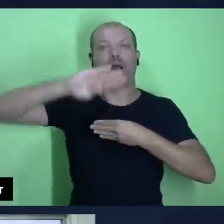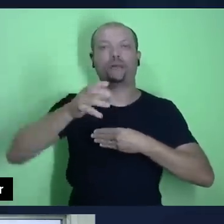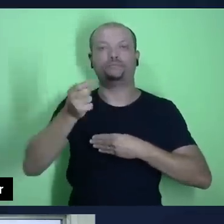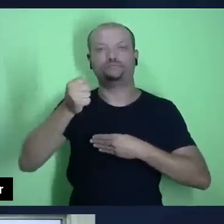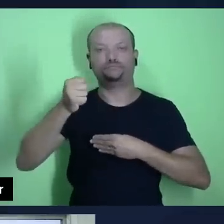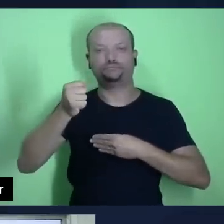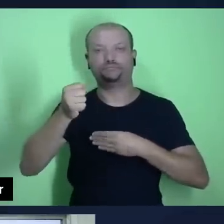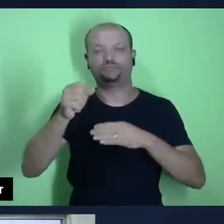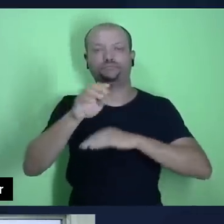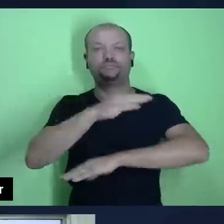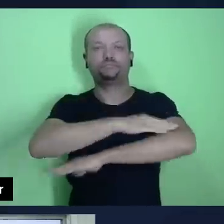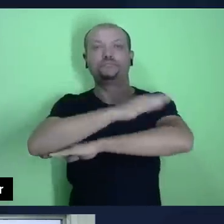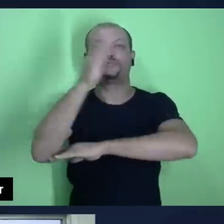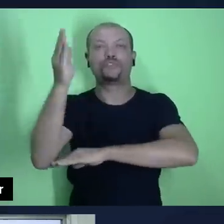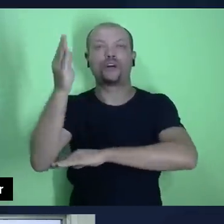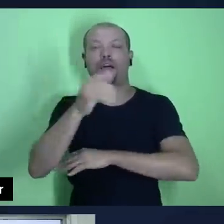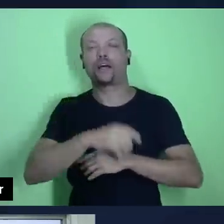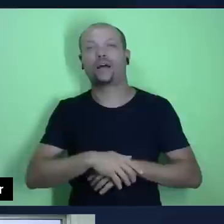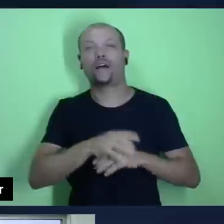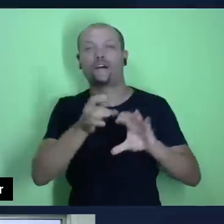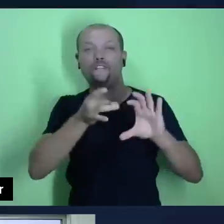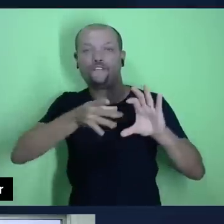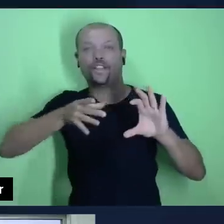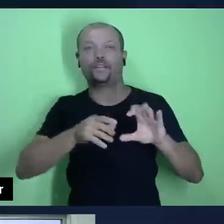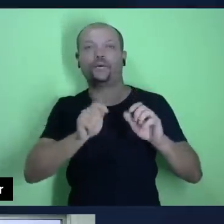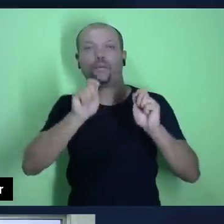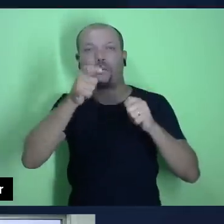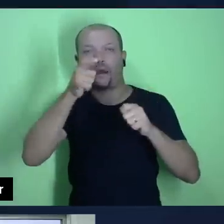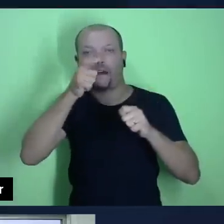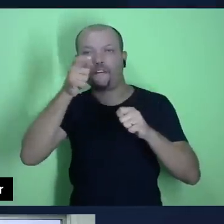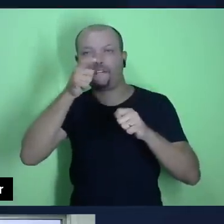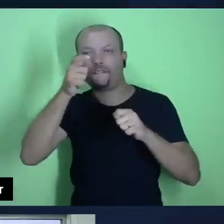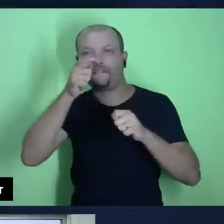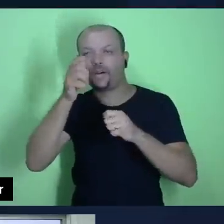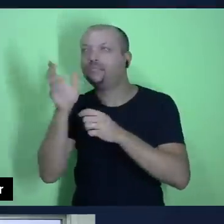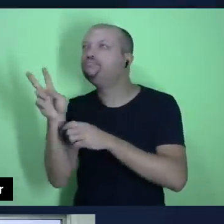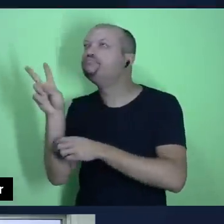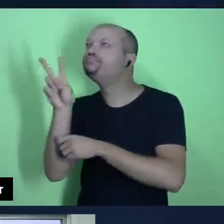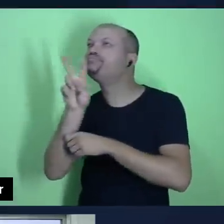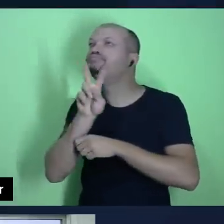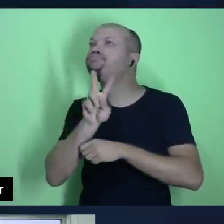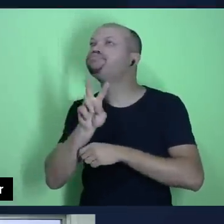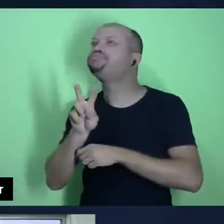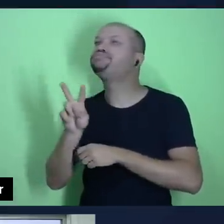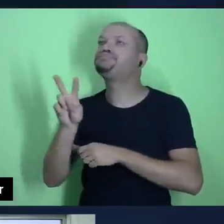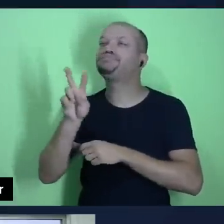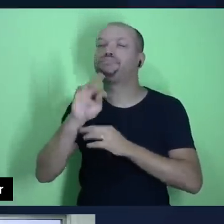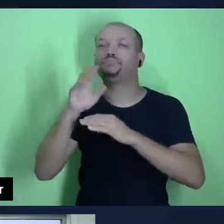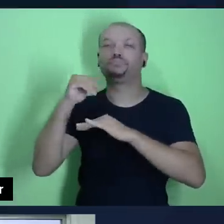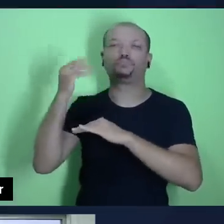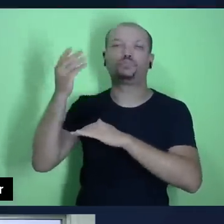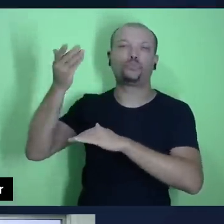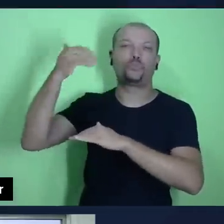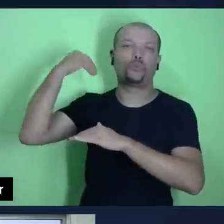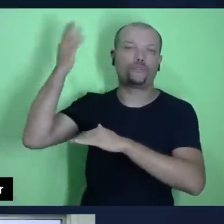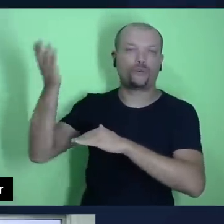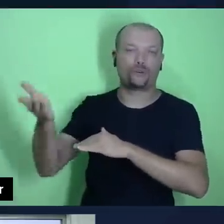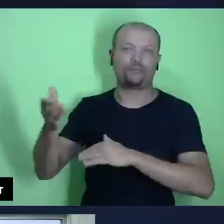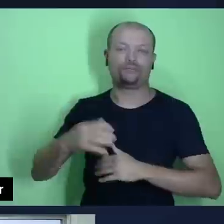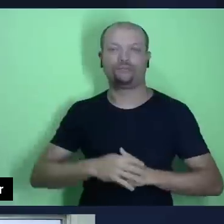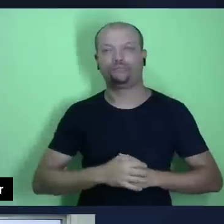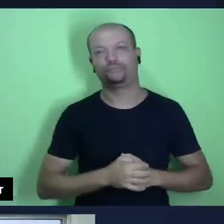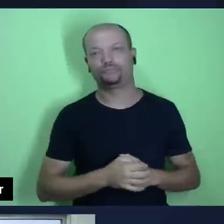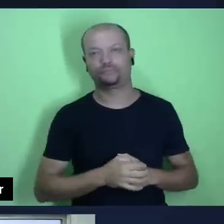toda de vidro, onde você pode ver um pouco da paisagem que está lá do lado de fora, enquanto